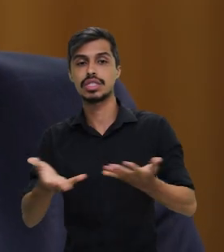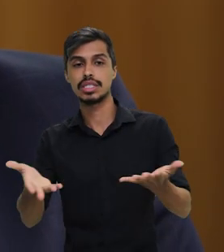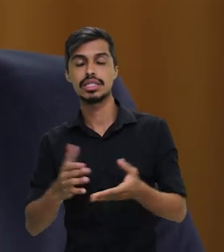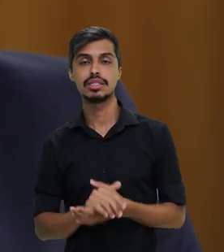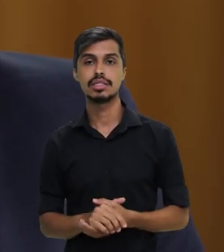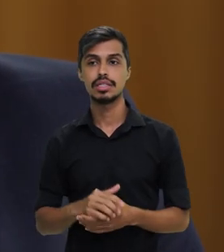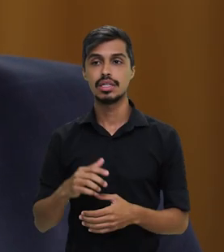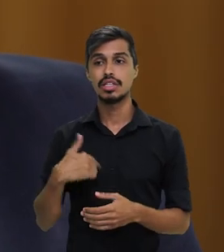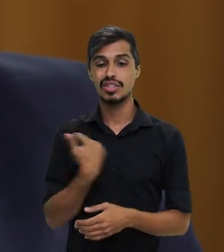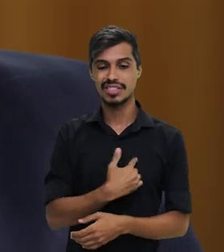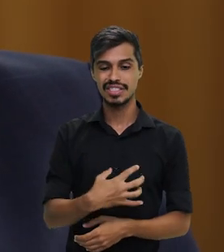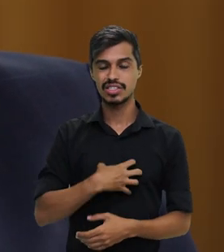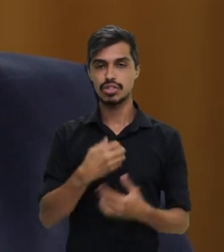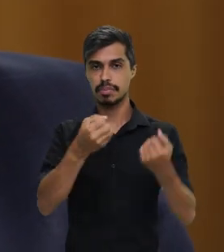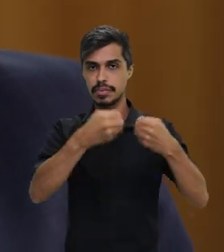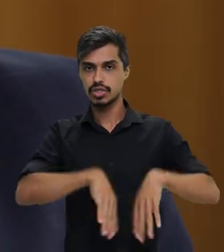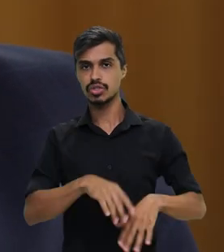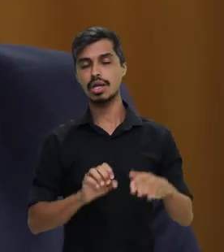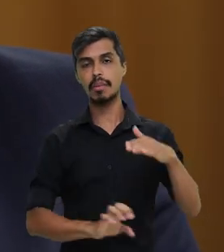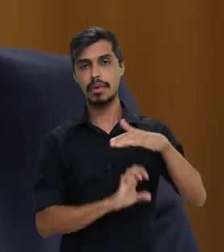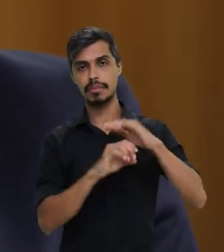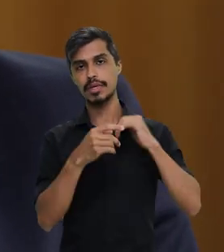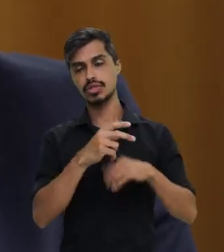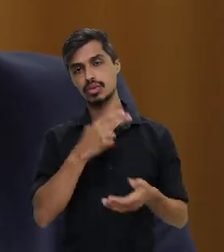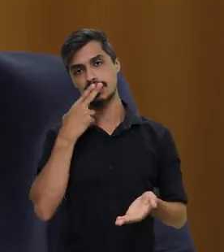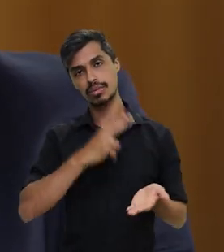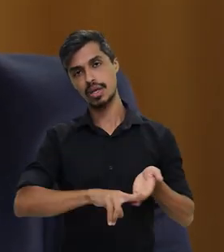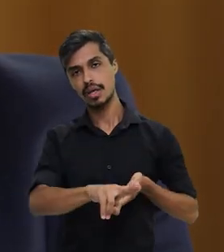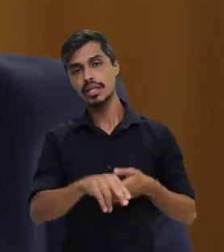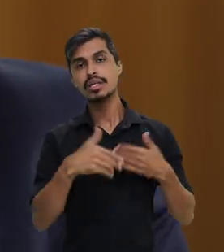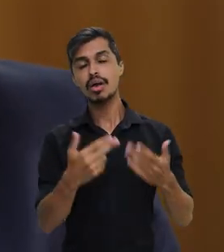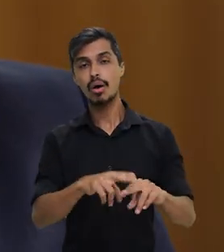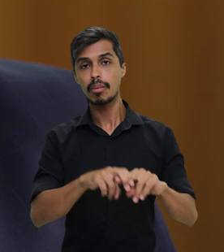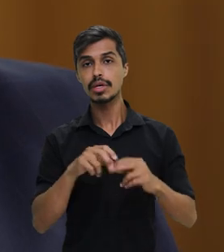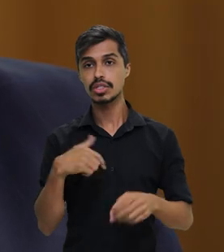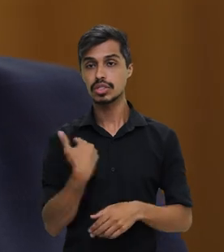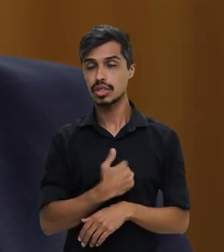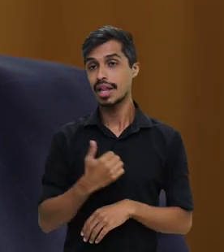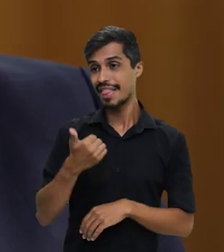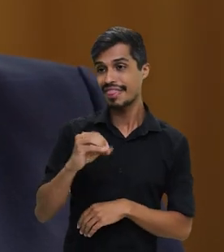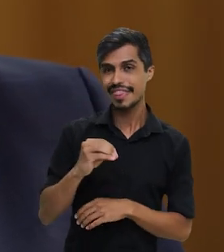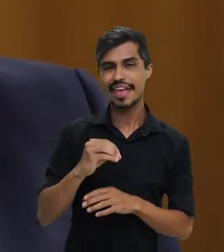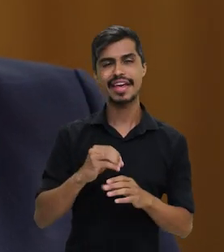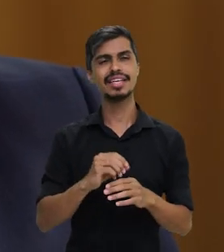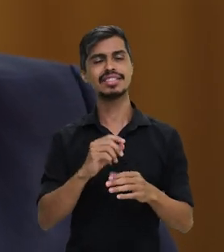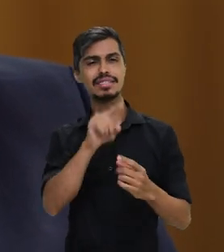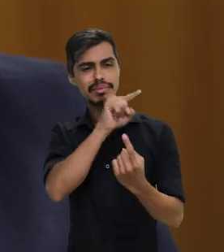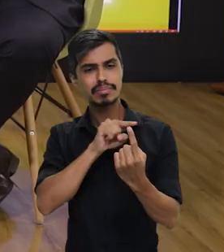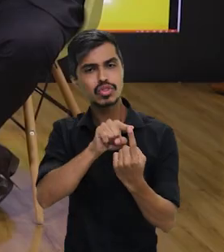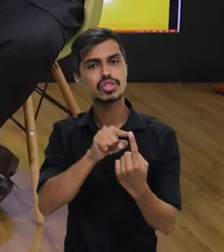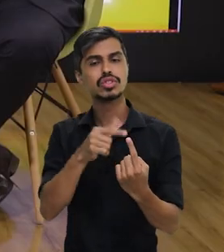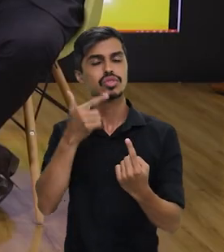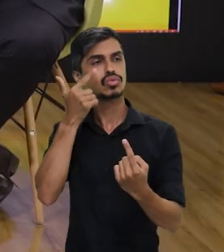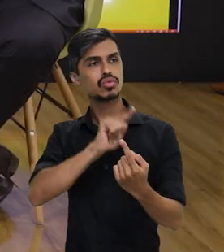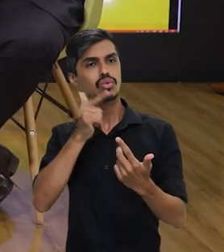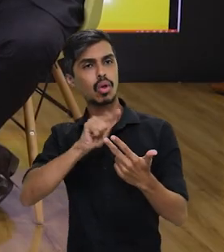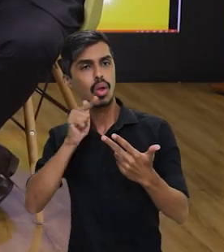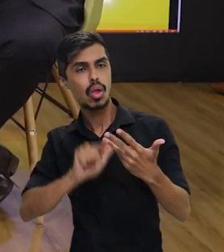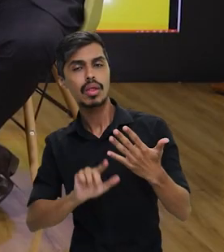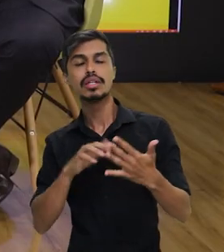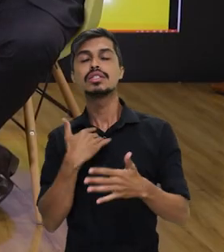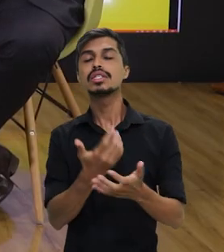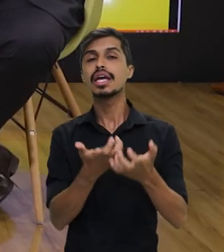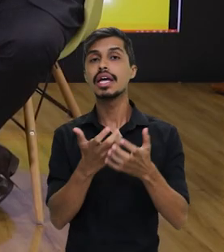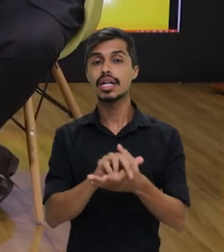isso acaba prejudicando um pouco os correios. Então, a gente, com essas 10 ações a que você se referiu, a gente pretende, na verdade,